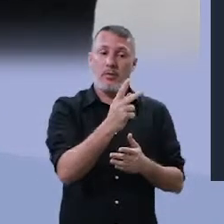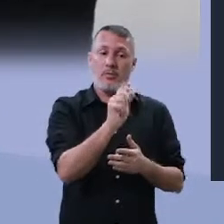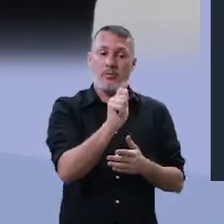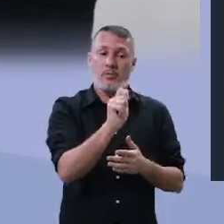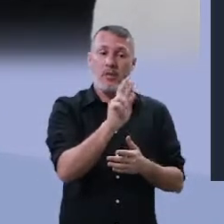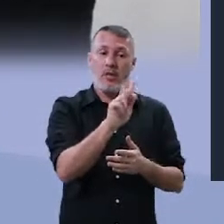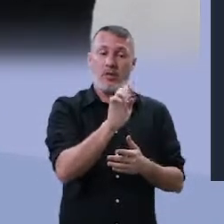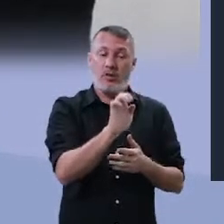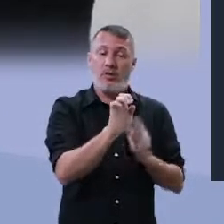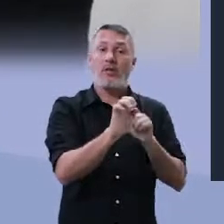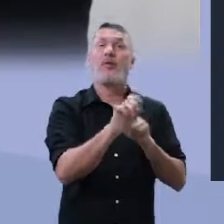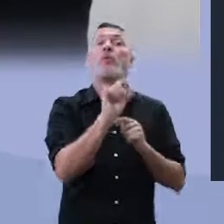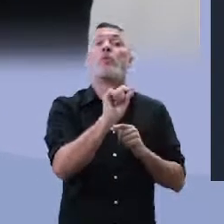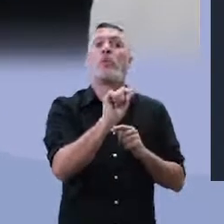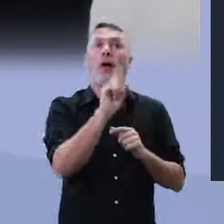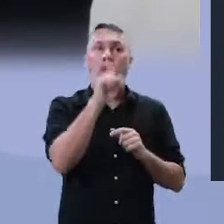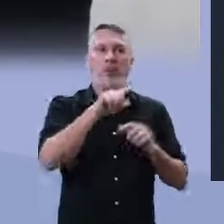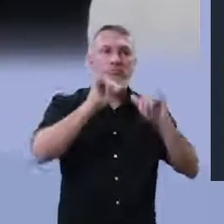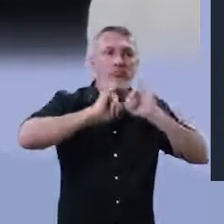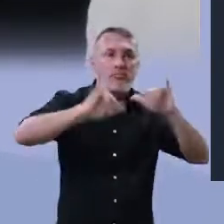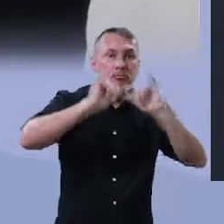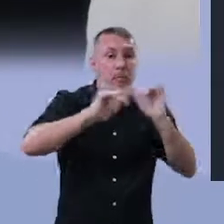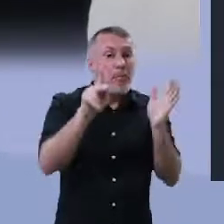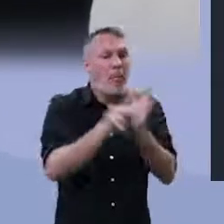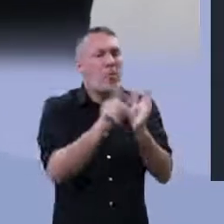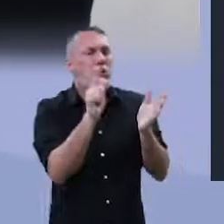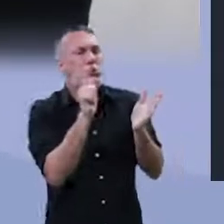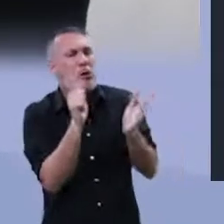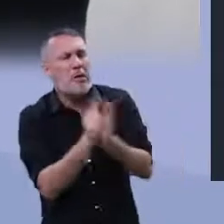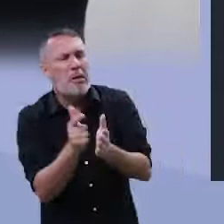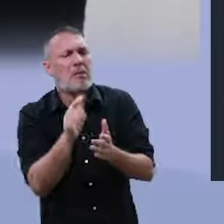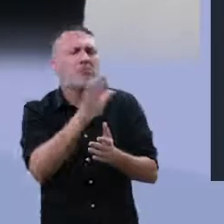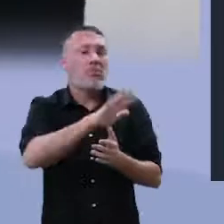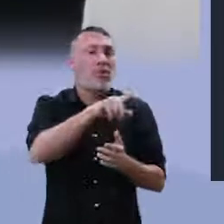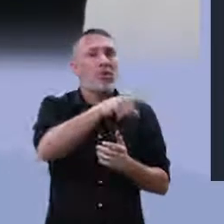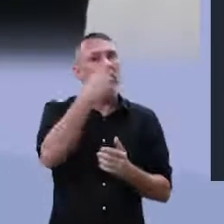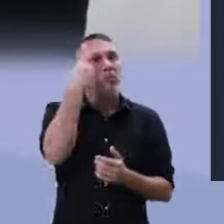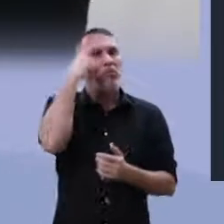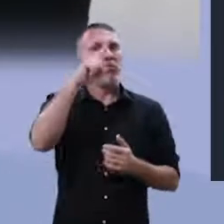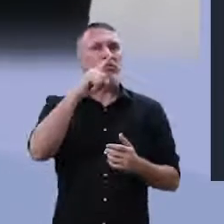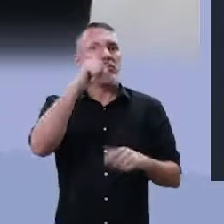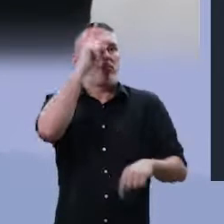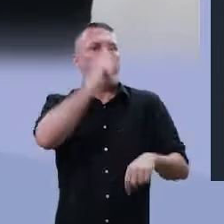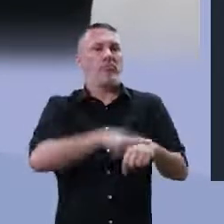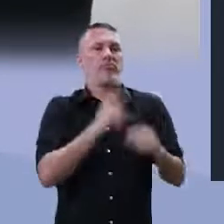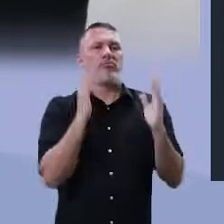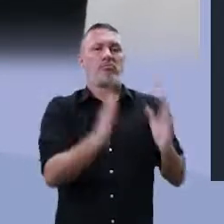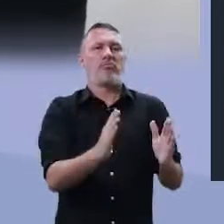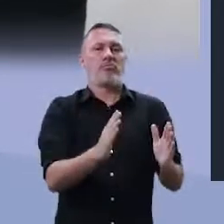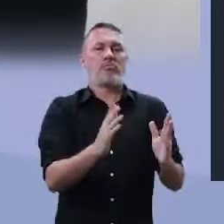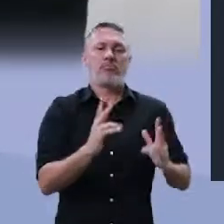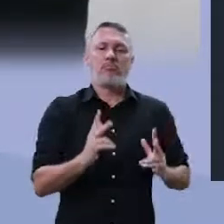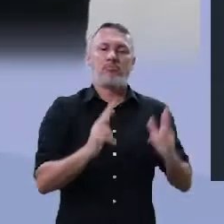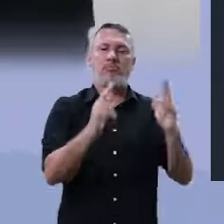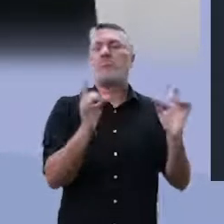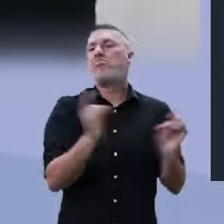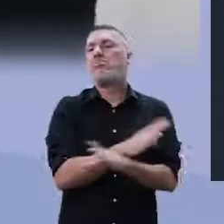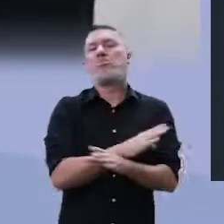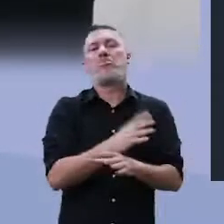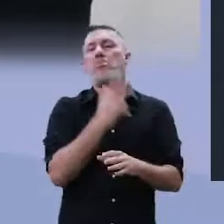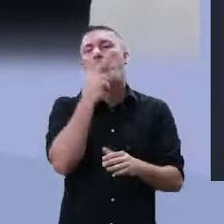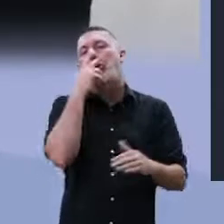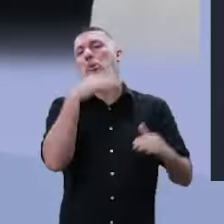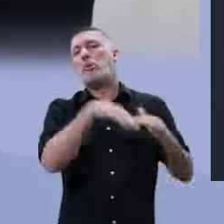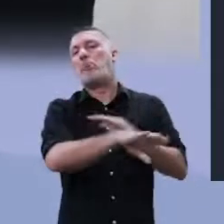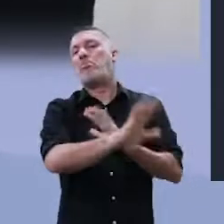charge é isso, um veículo mediático, jornalístico que você usa por um certo período e